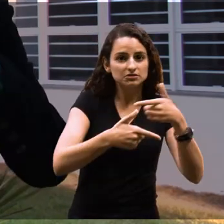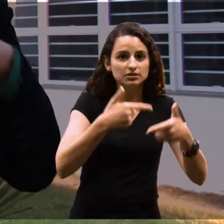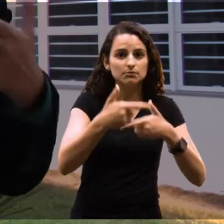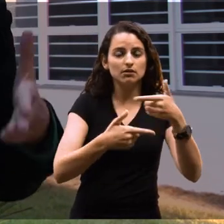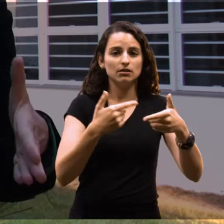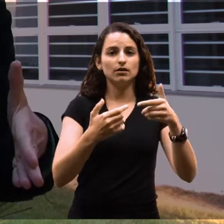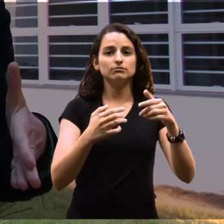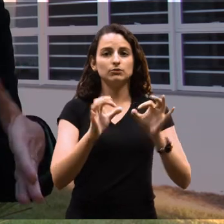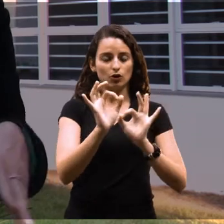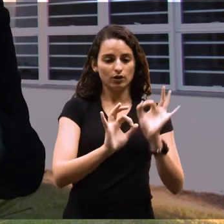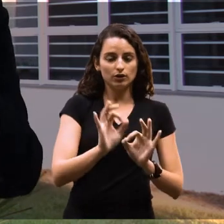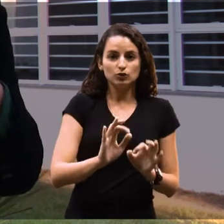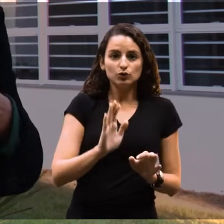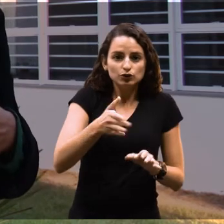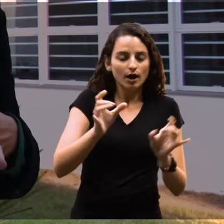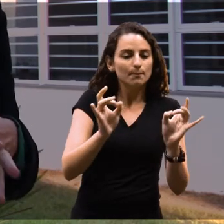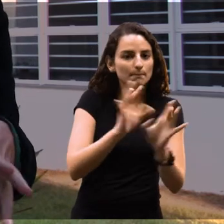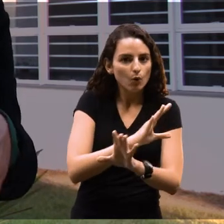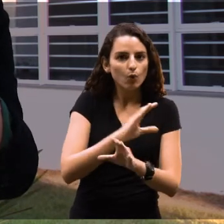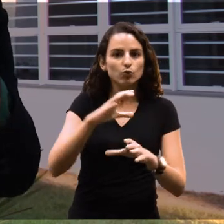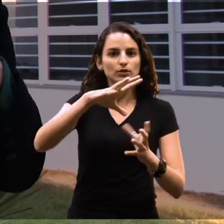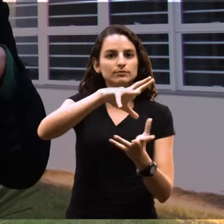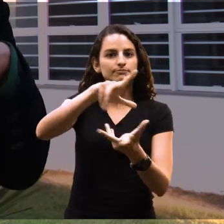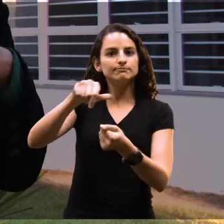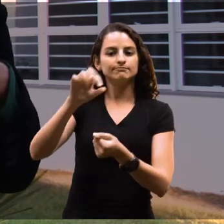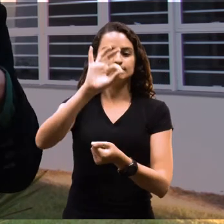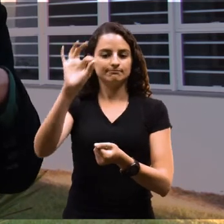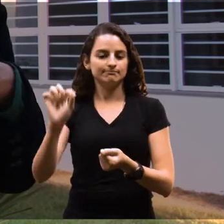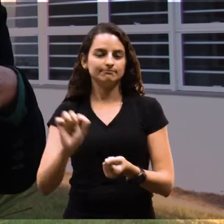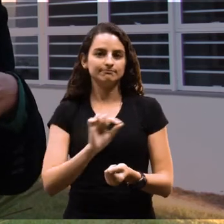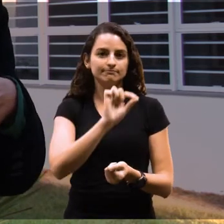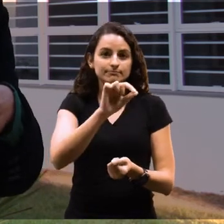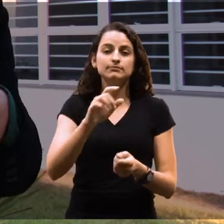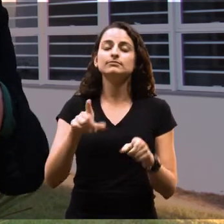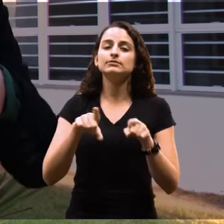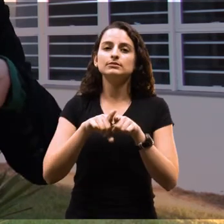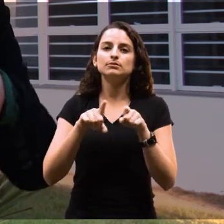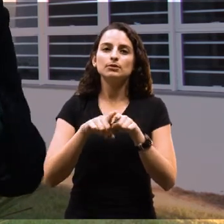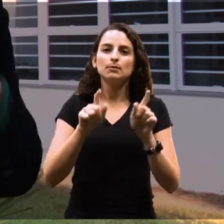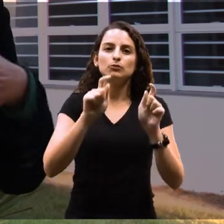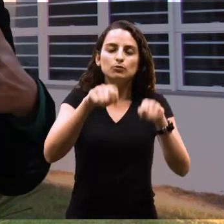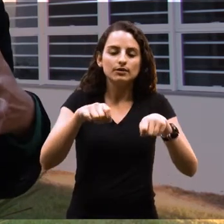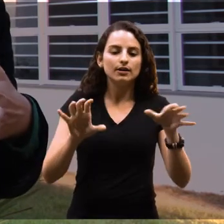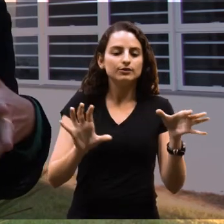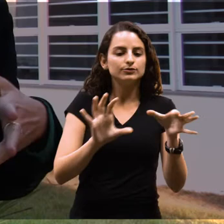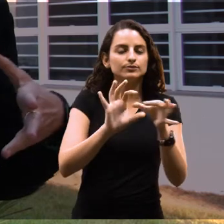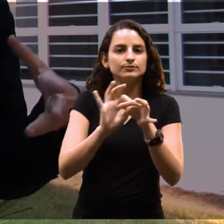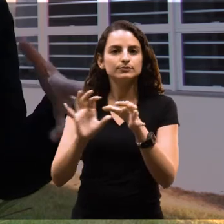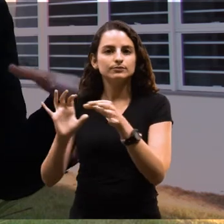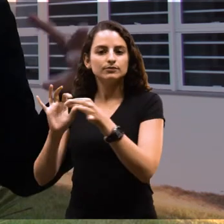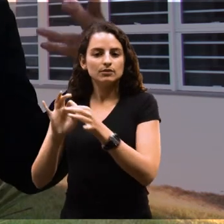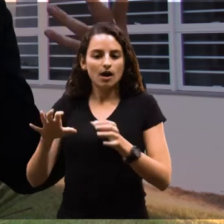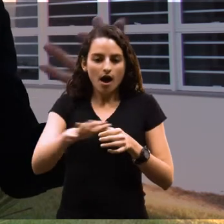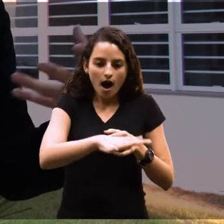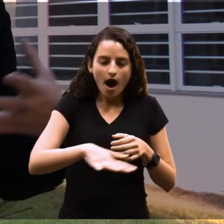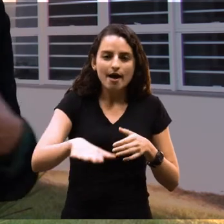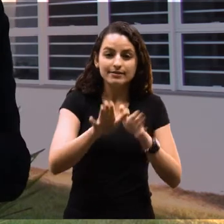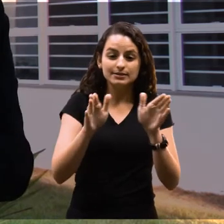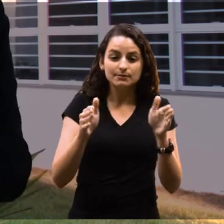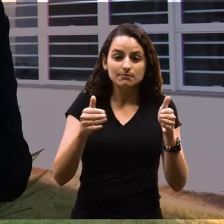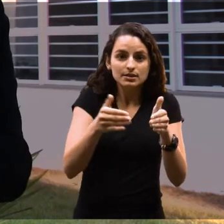já estabelecidas, multinacionais, também com a possibilidade de agregar muito nas áreas